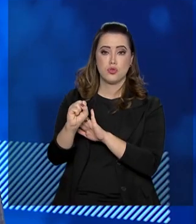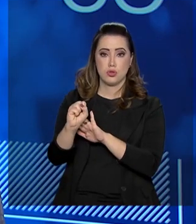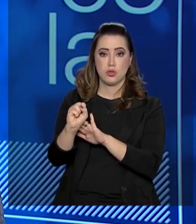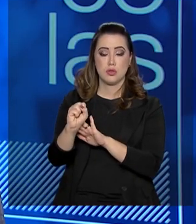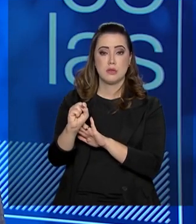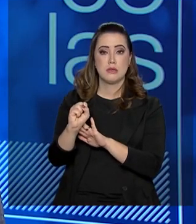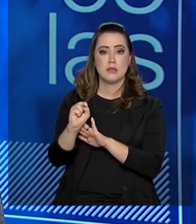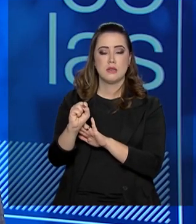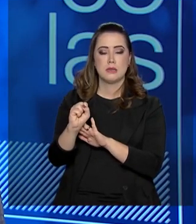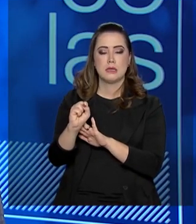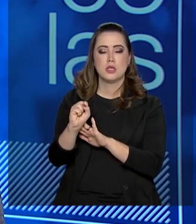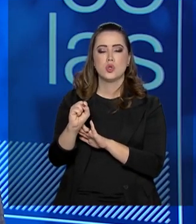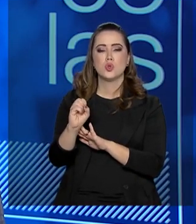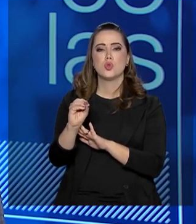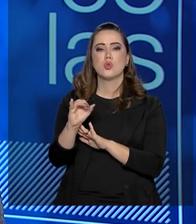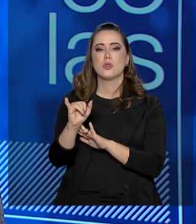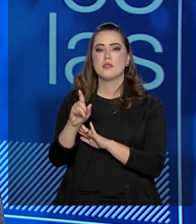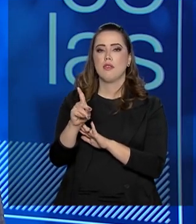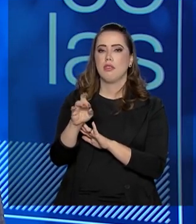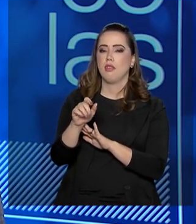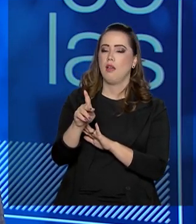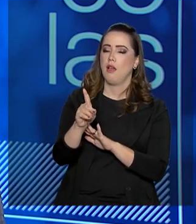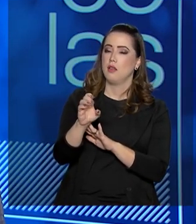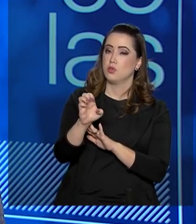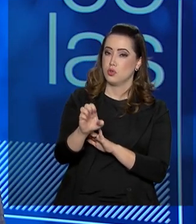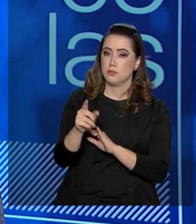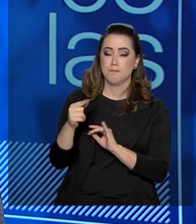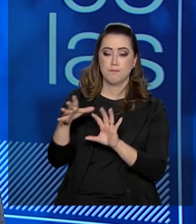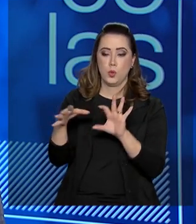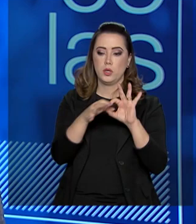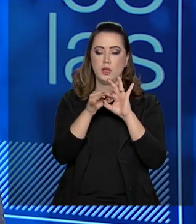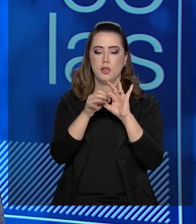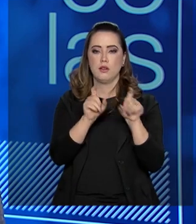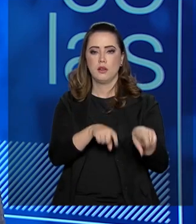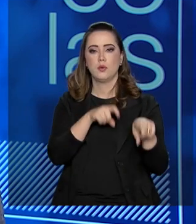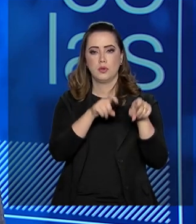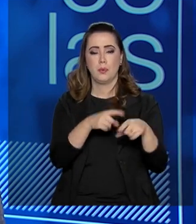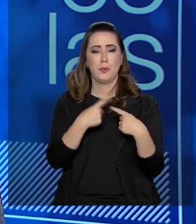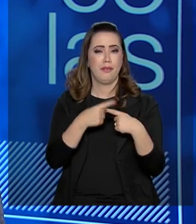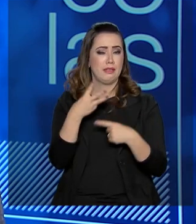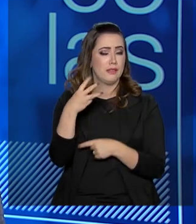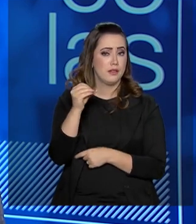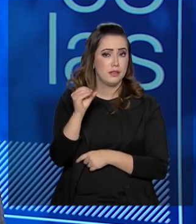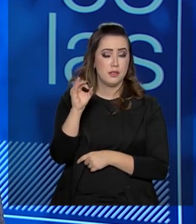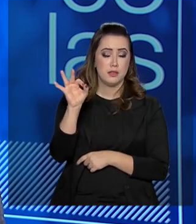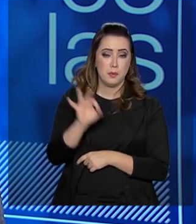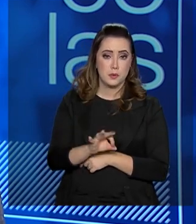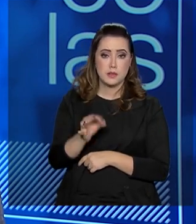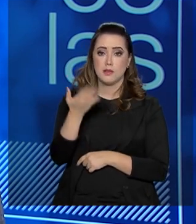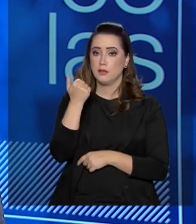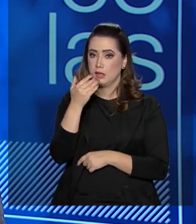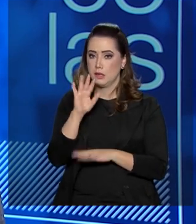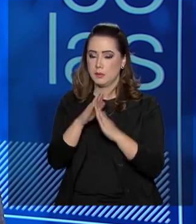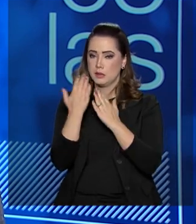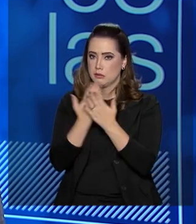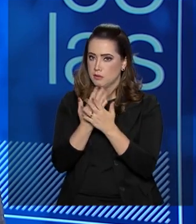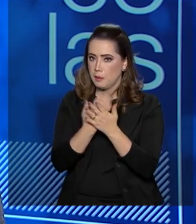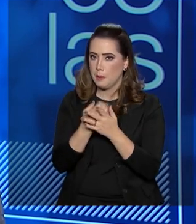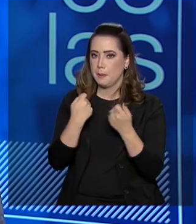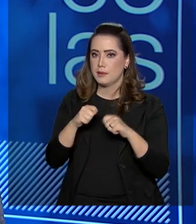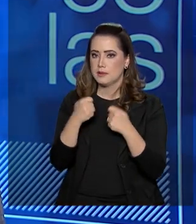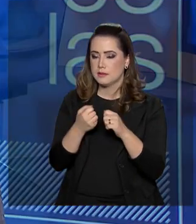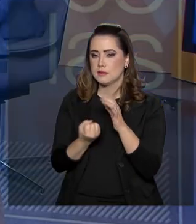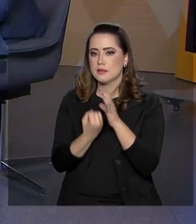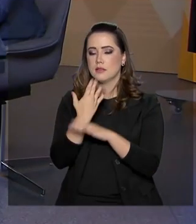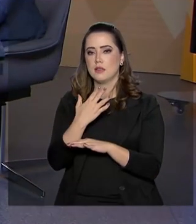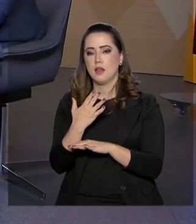ligada ao agronegócio. 30% da merenda escolar deve ter origem na agricultura